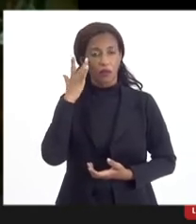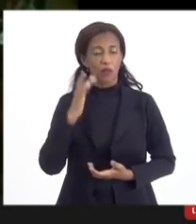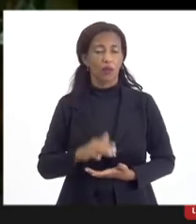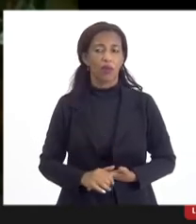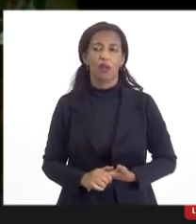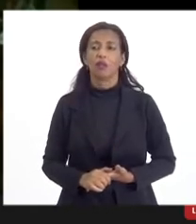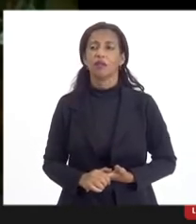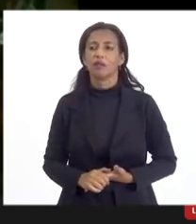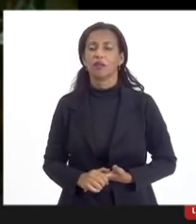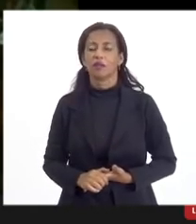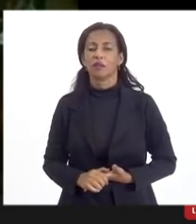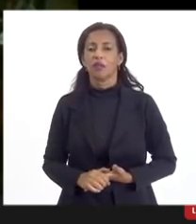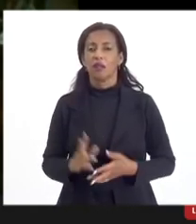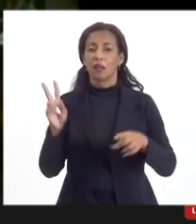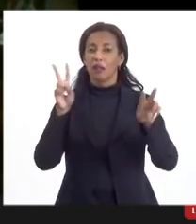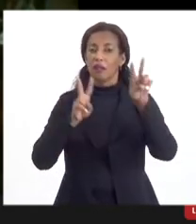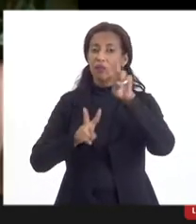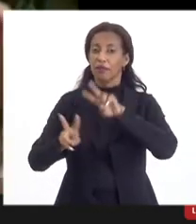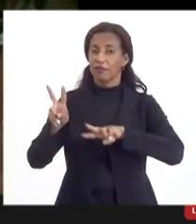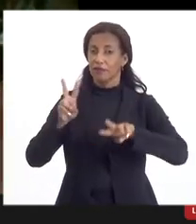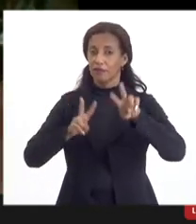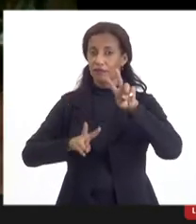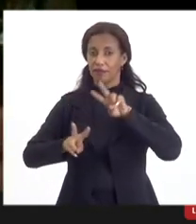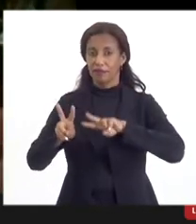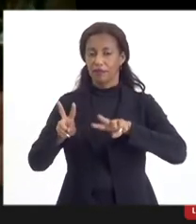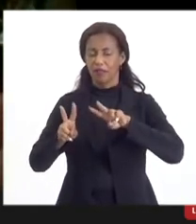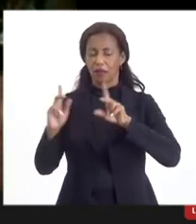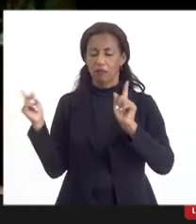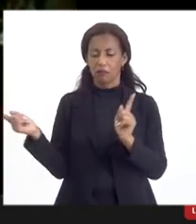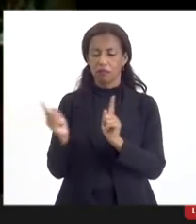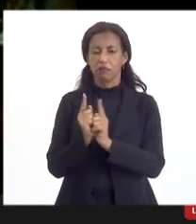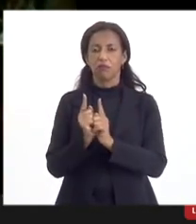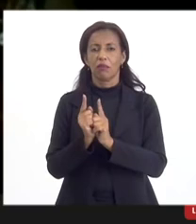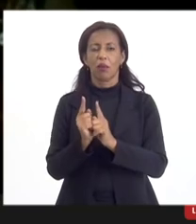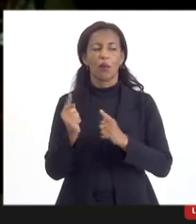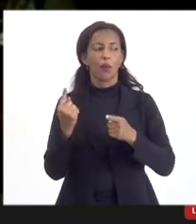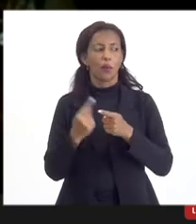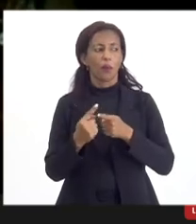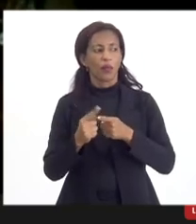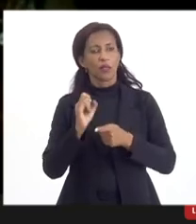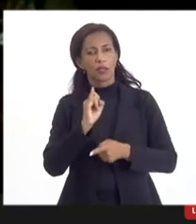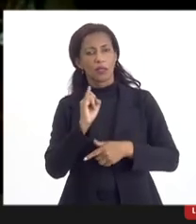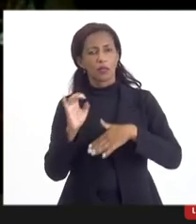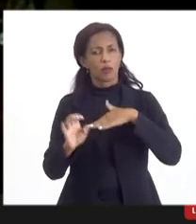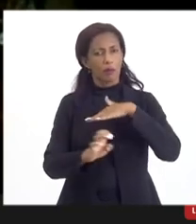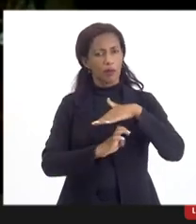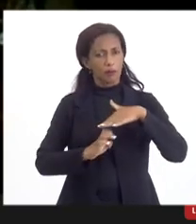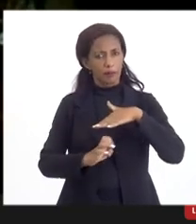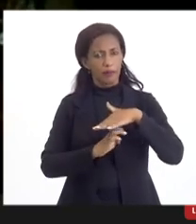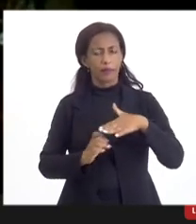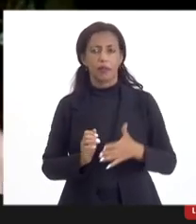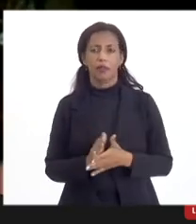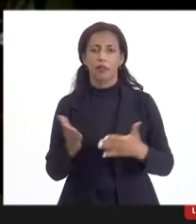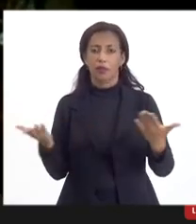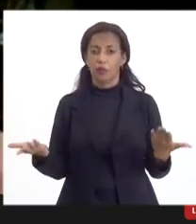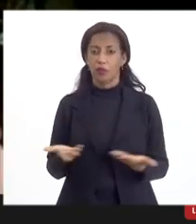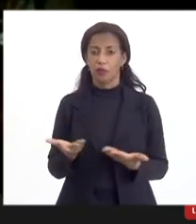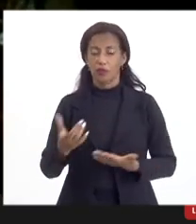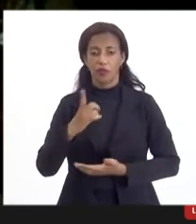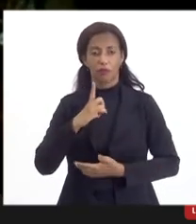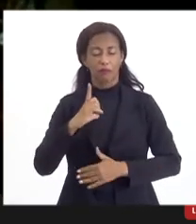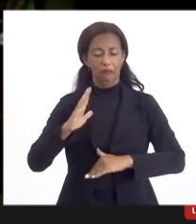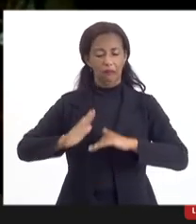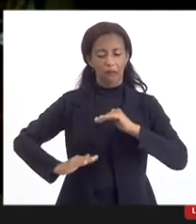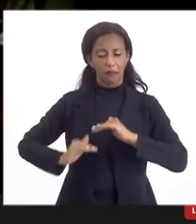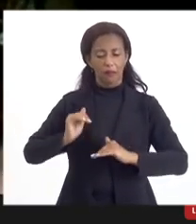uma visão, mais uma vez, uma visão curta, porque se uma empresa hoje ela tem a